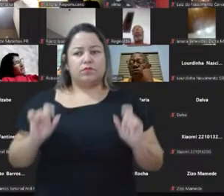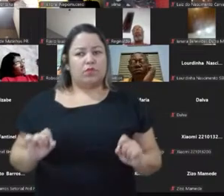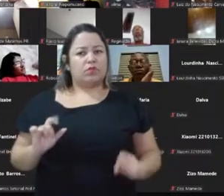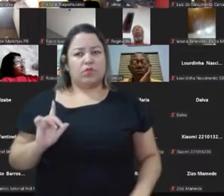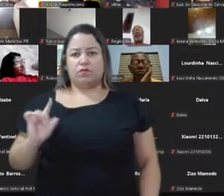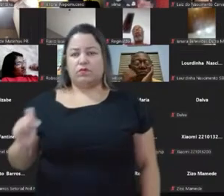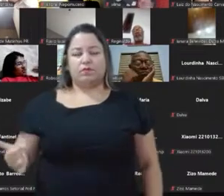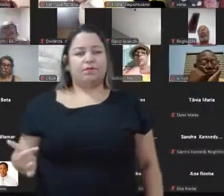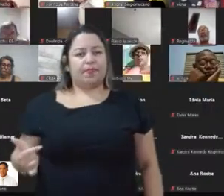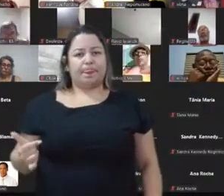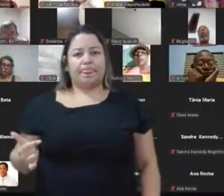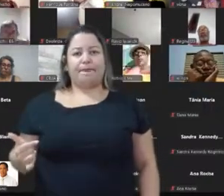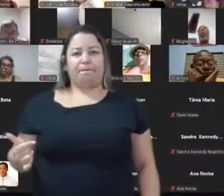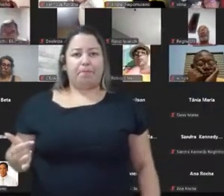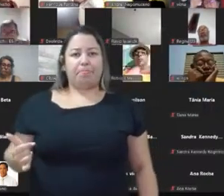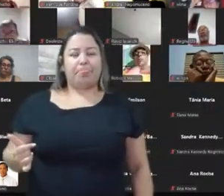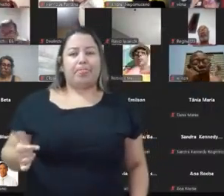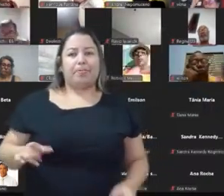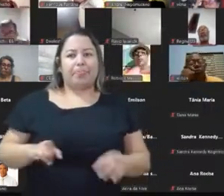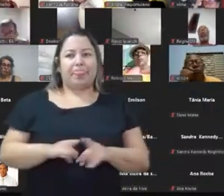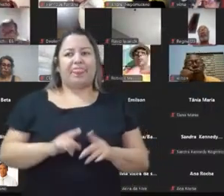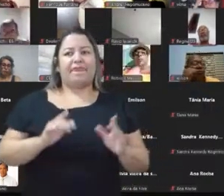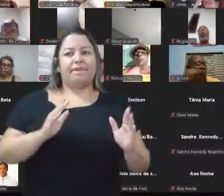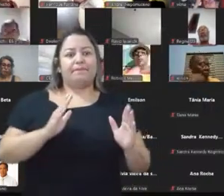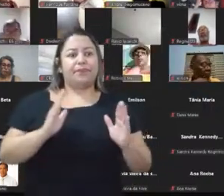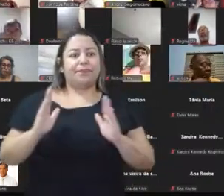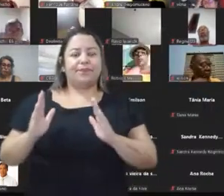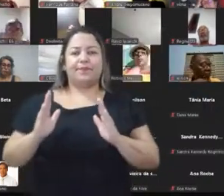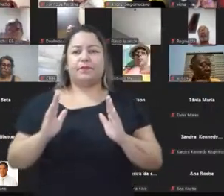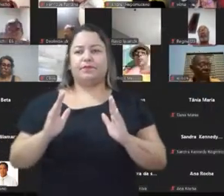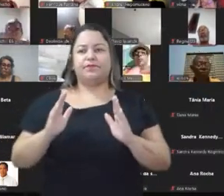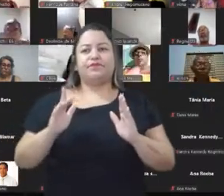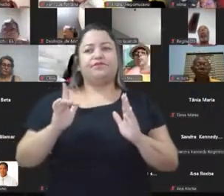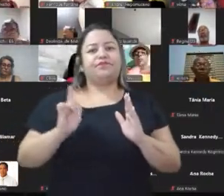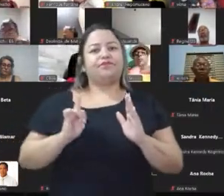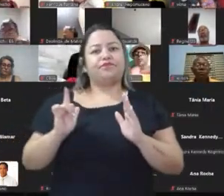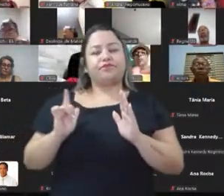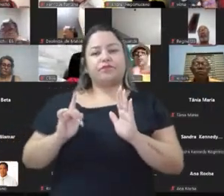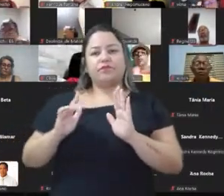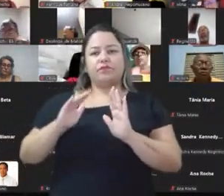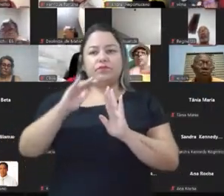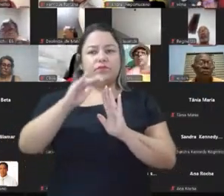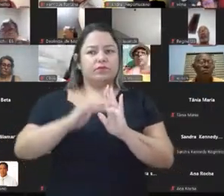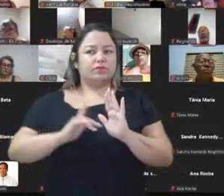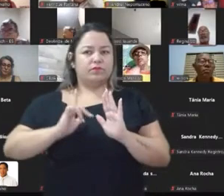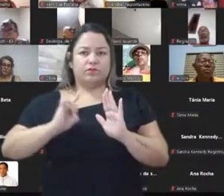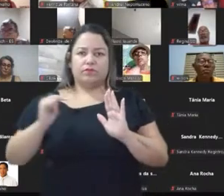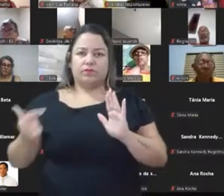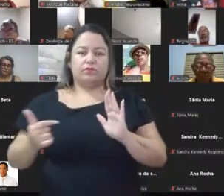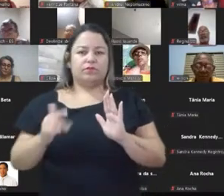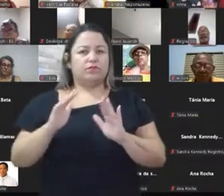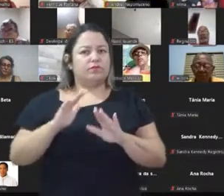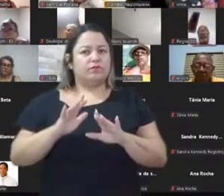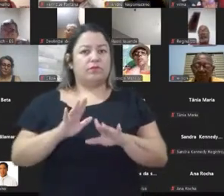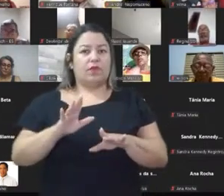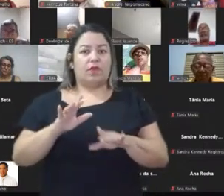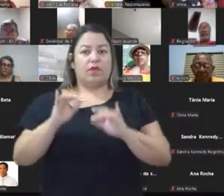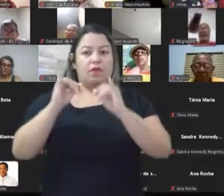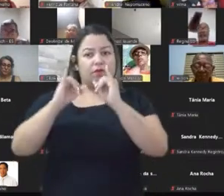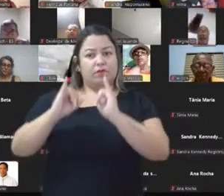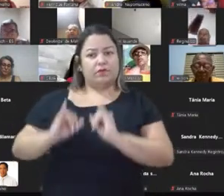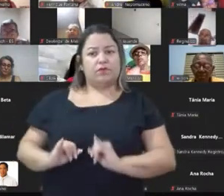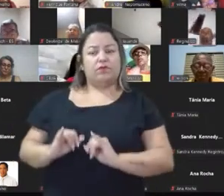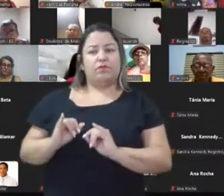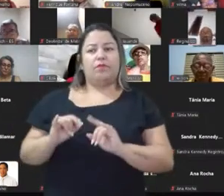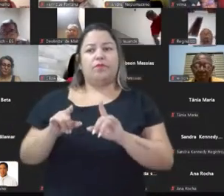existe mais. Esses organogramas, aquelas caixinhas, fluxogramas que seguiam só uma direção, hoje não existe mais. Hoje, a imagem das